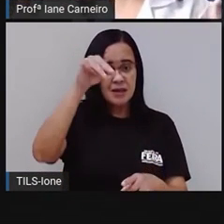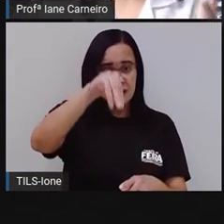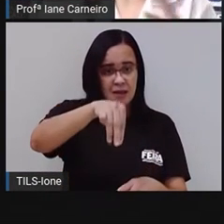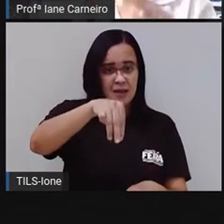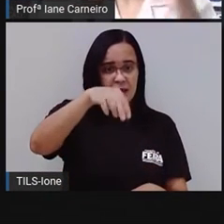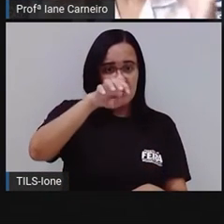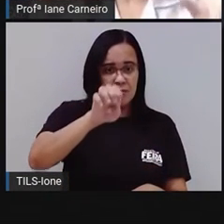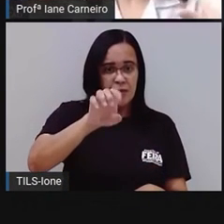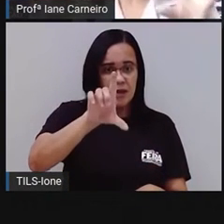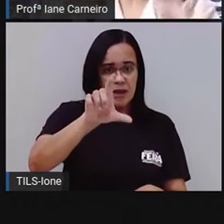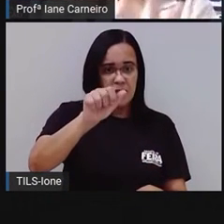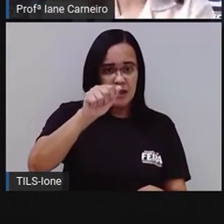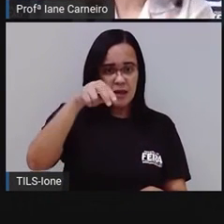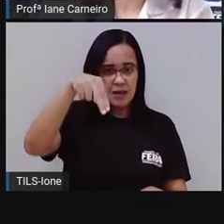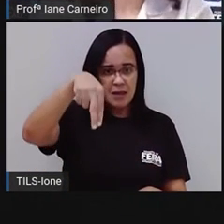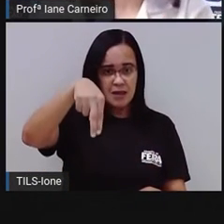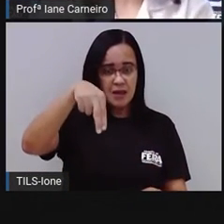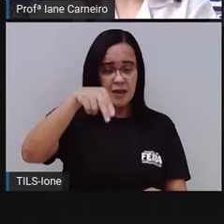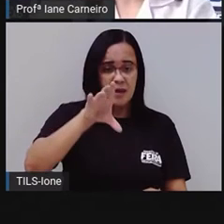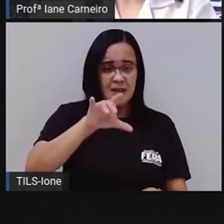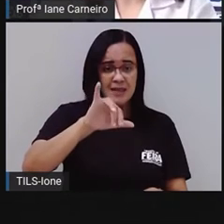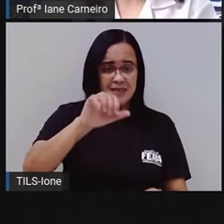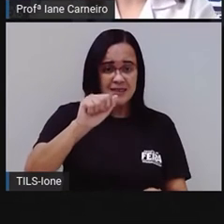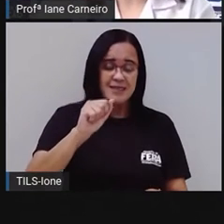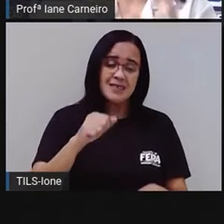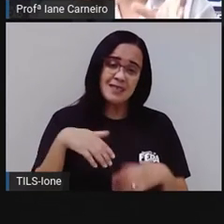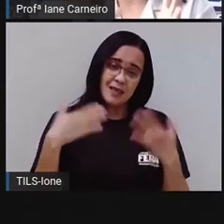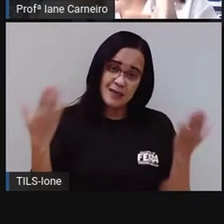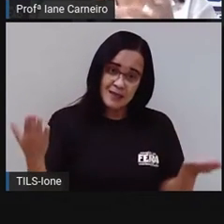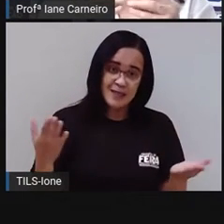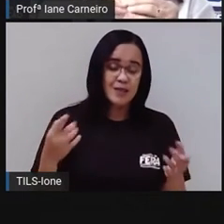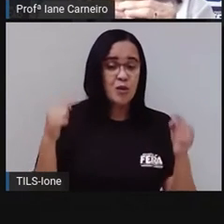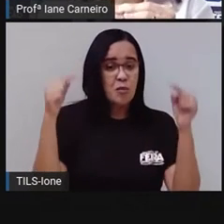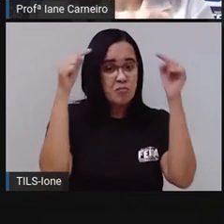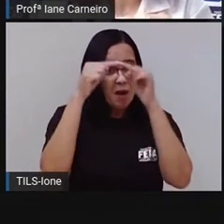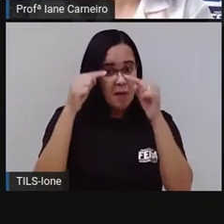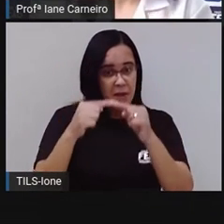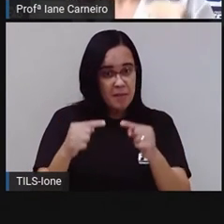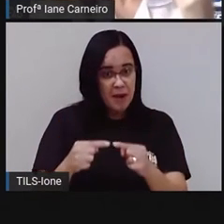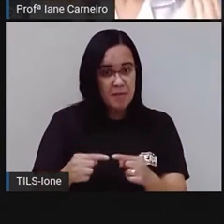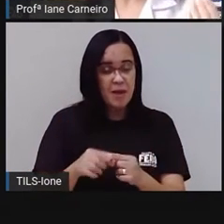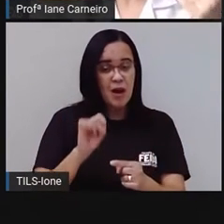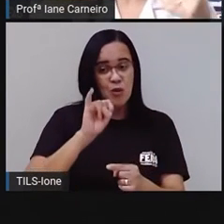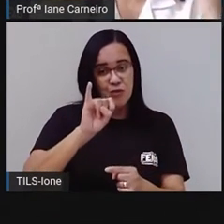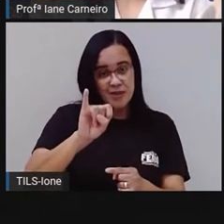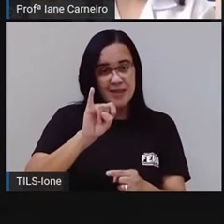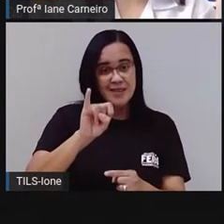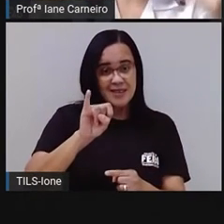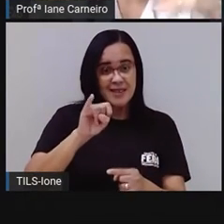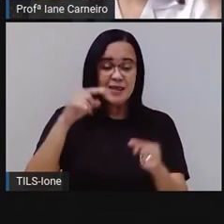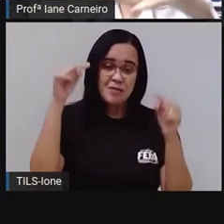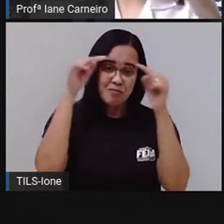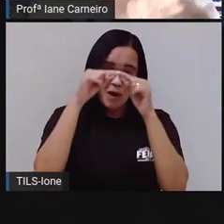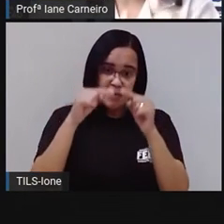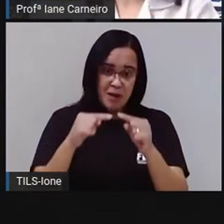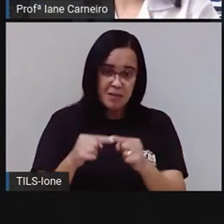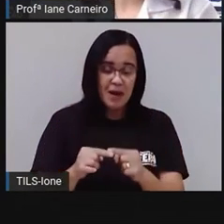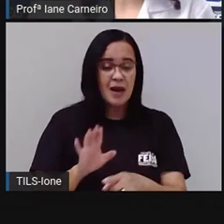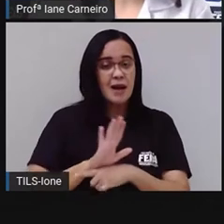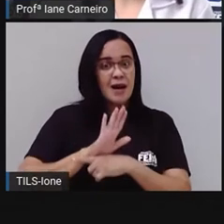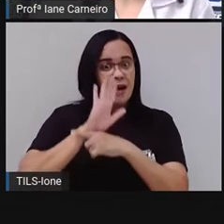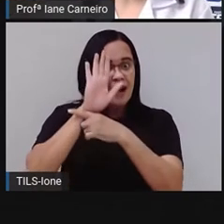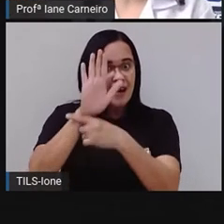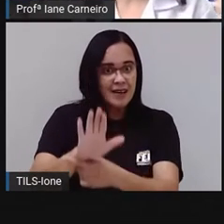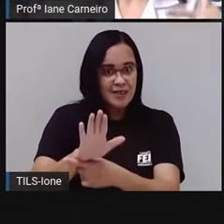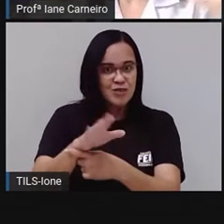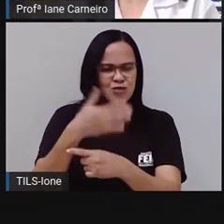pra gente finalizar, né, esse slide aqui que a polpa tá mostrando, esse recorte, a rima nos ajudou o tempo